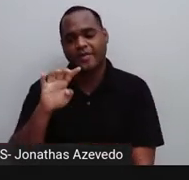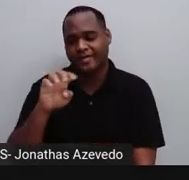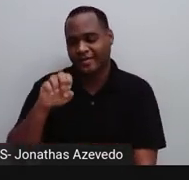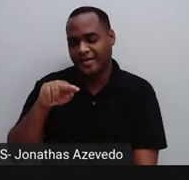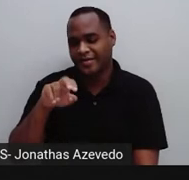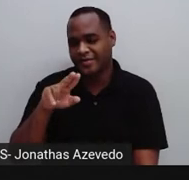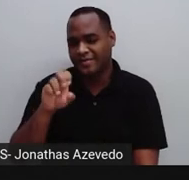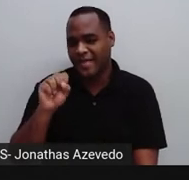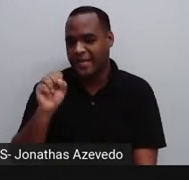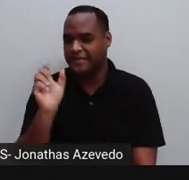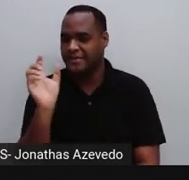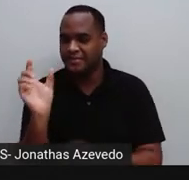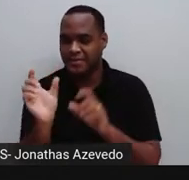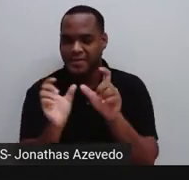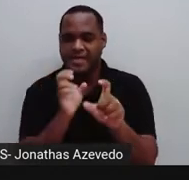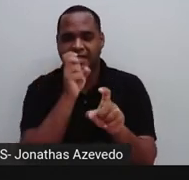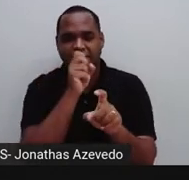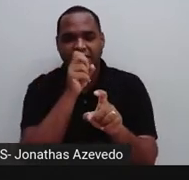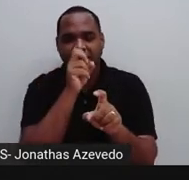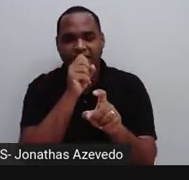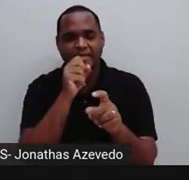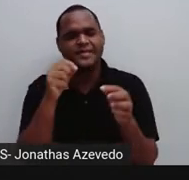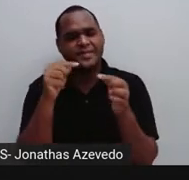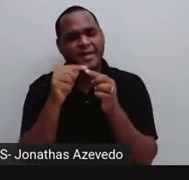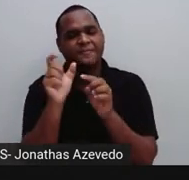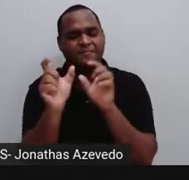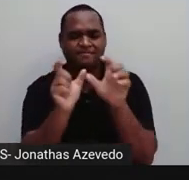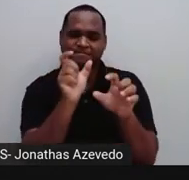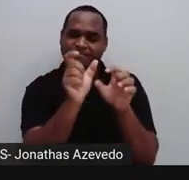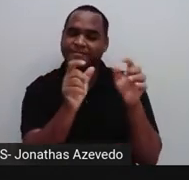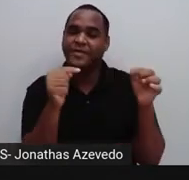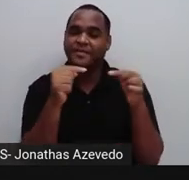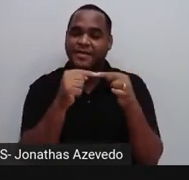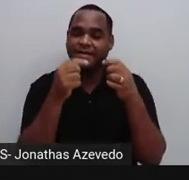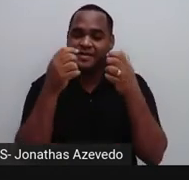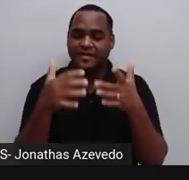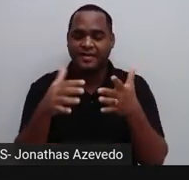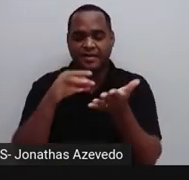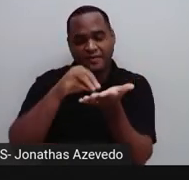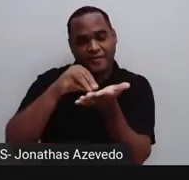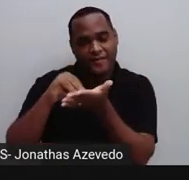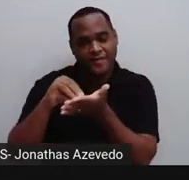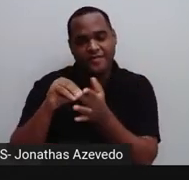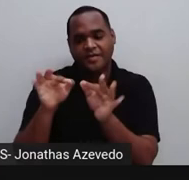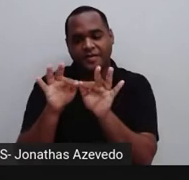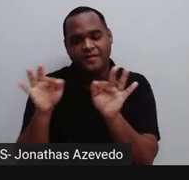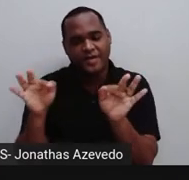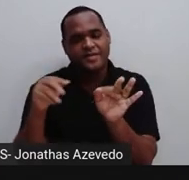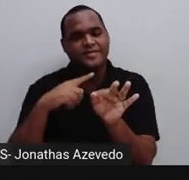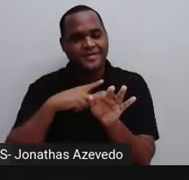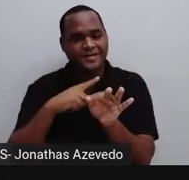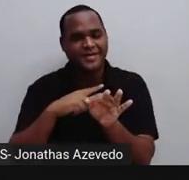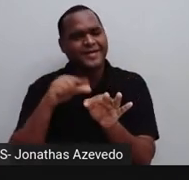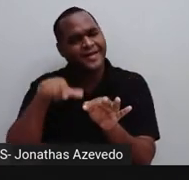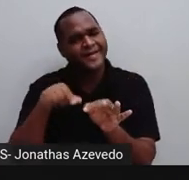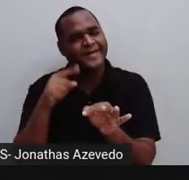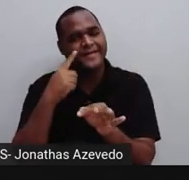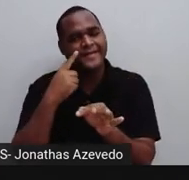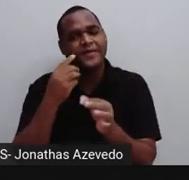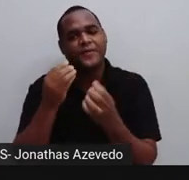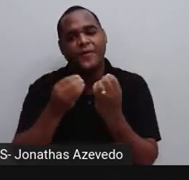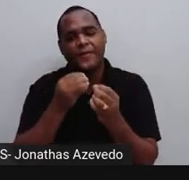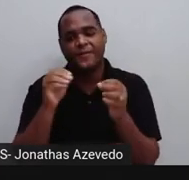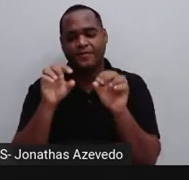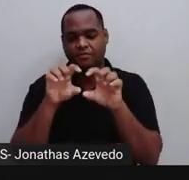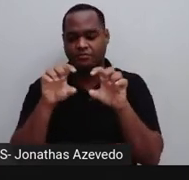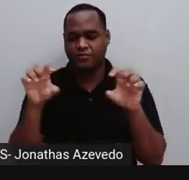Essas palavras em laranja são as palavras que estavam faltando da frase. Esse daí é o enunciado